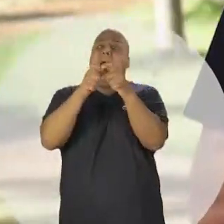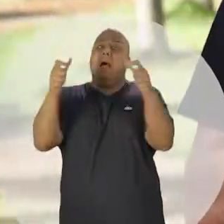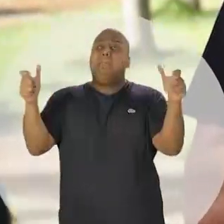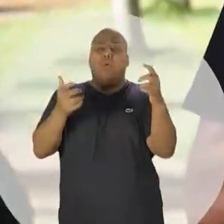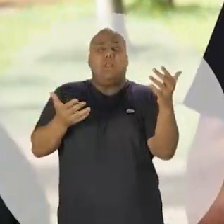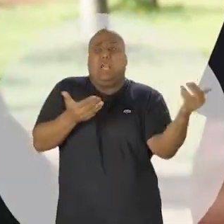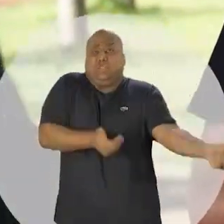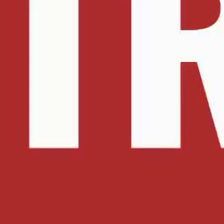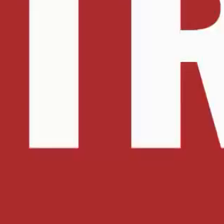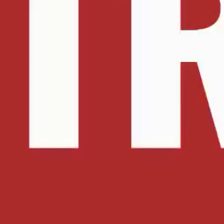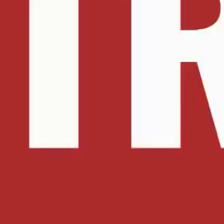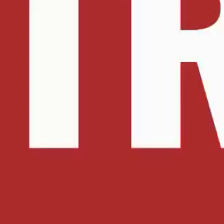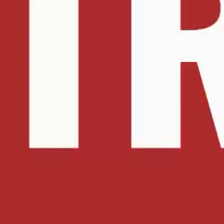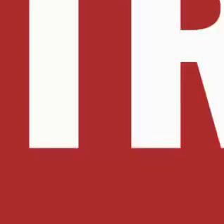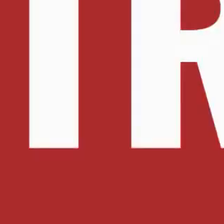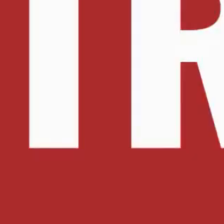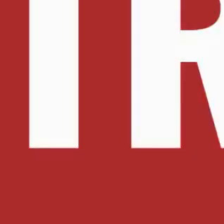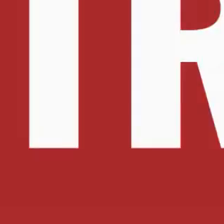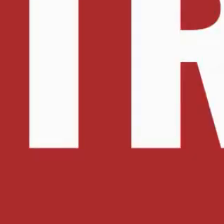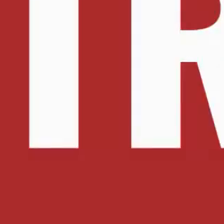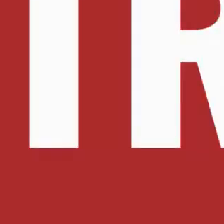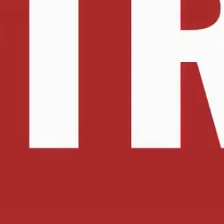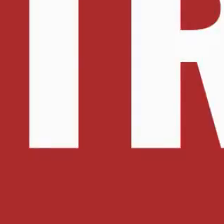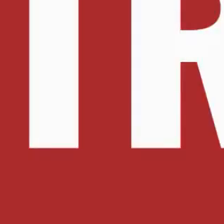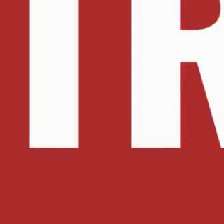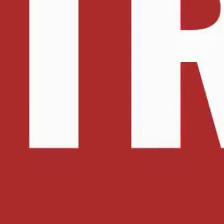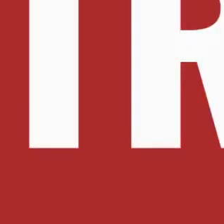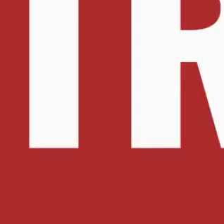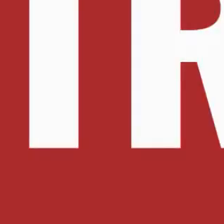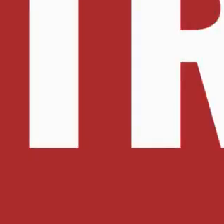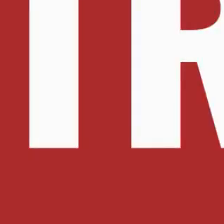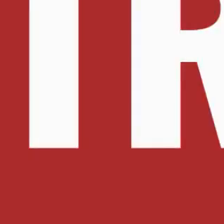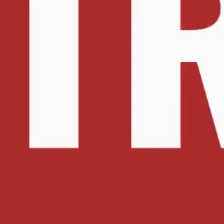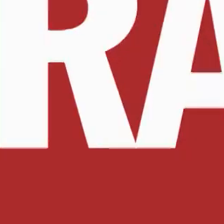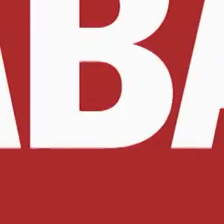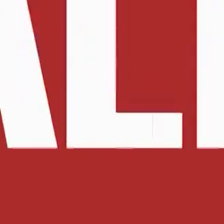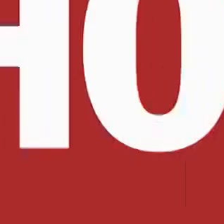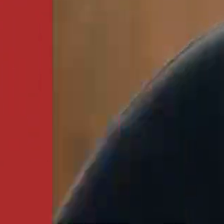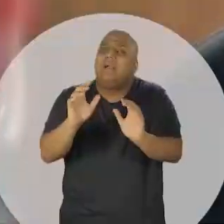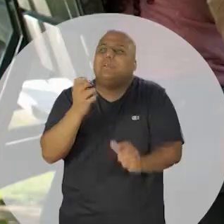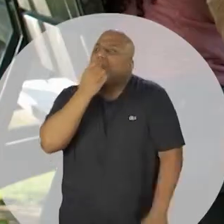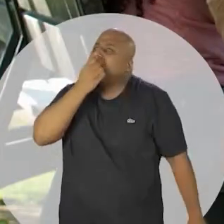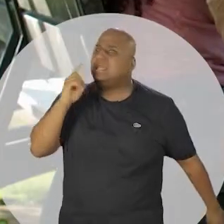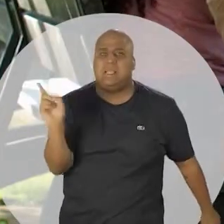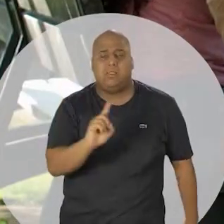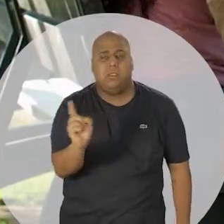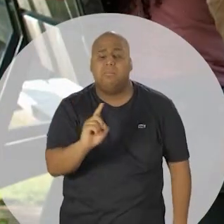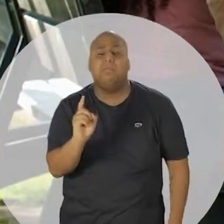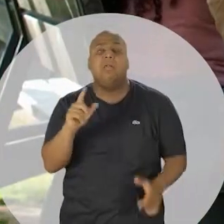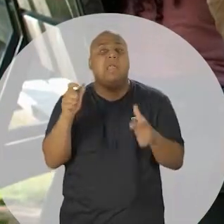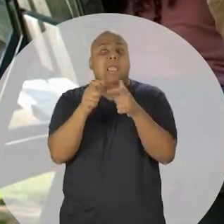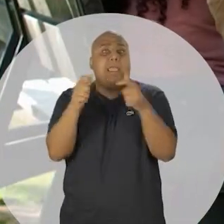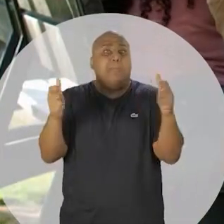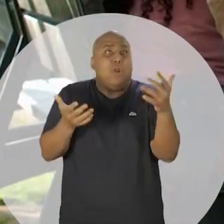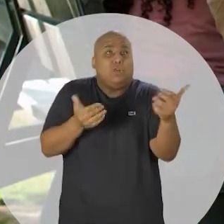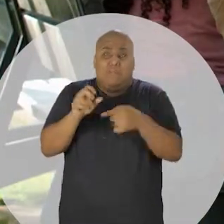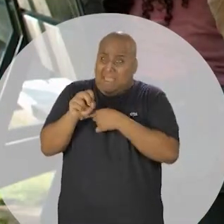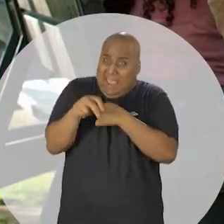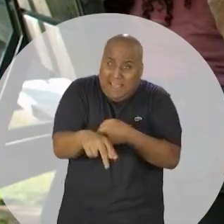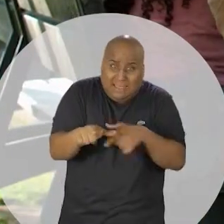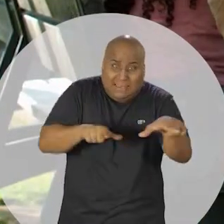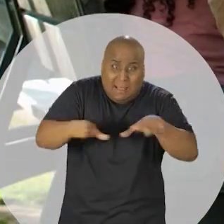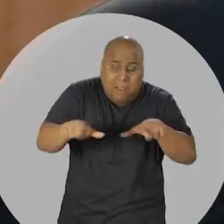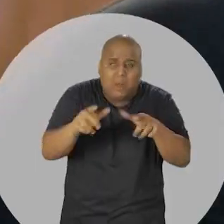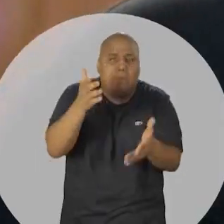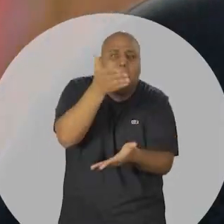uma das principais vítimas, né? Porque ela não tem qualificação, porque a educação não funciona, ela não consegue emprego, e agora quando